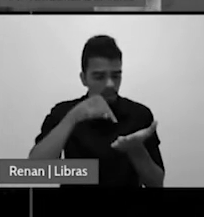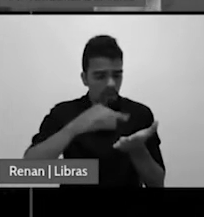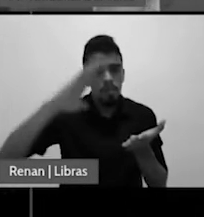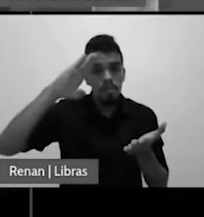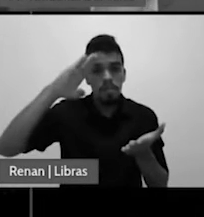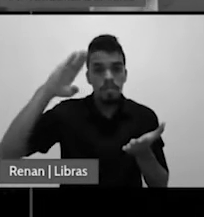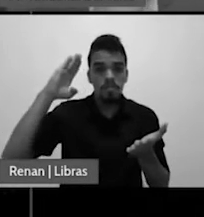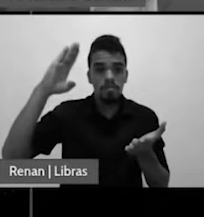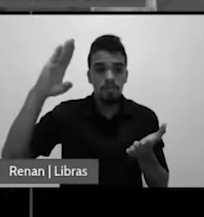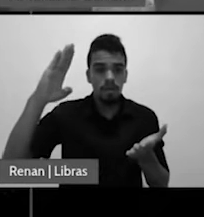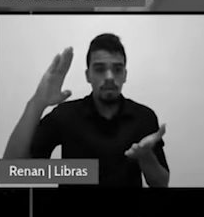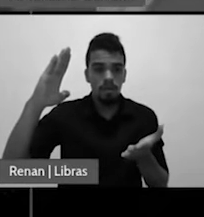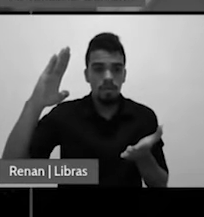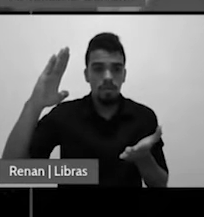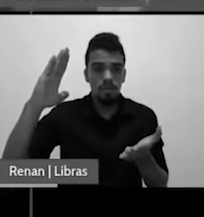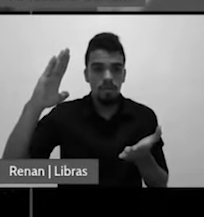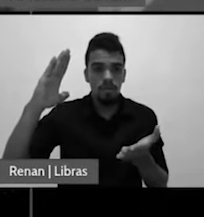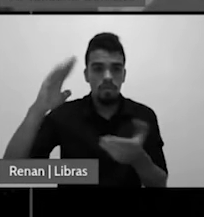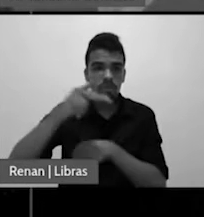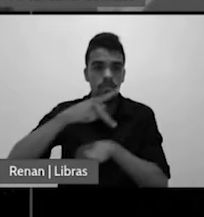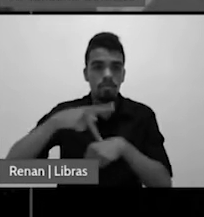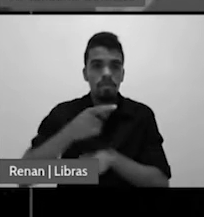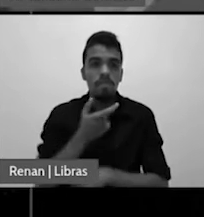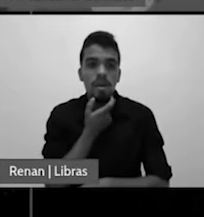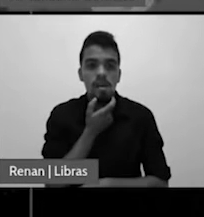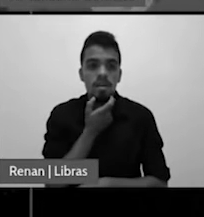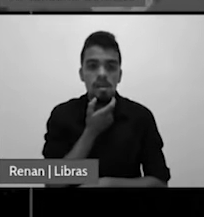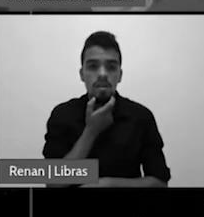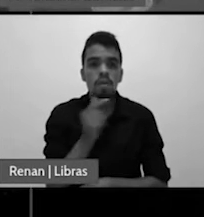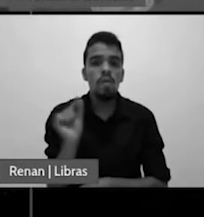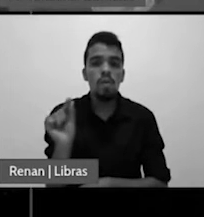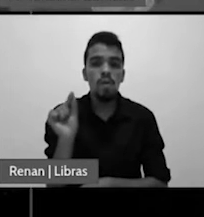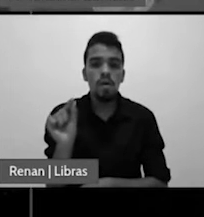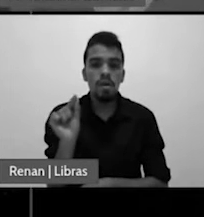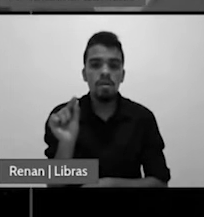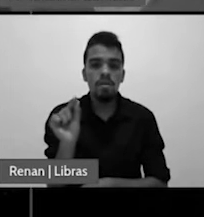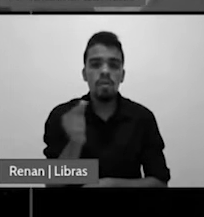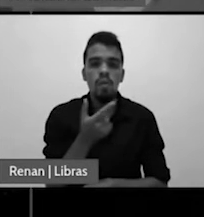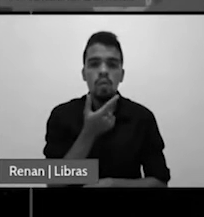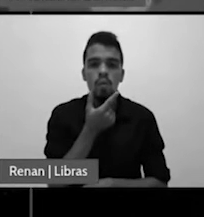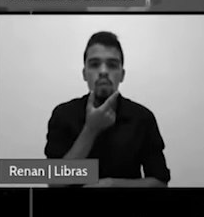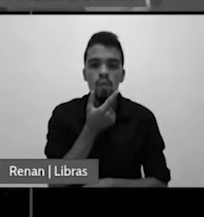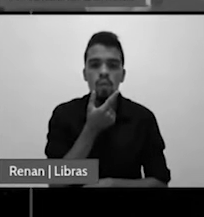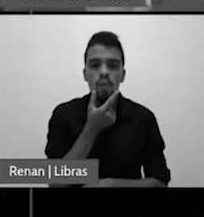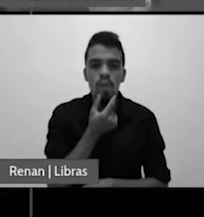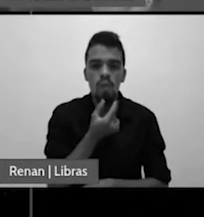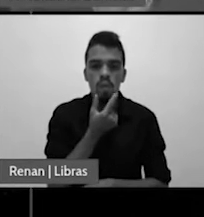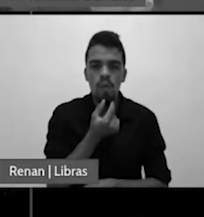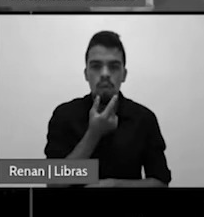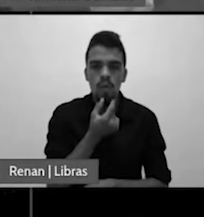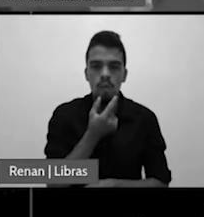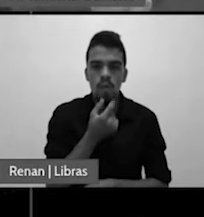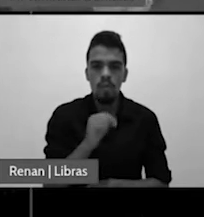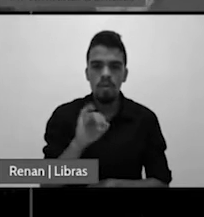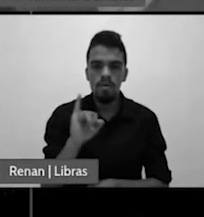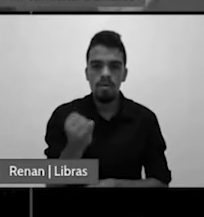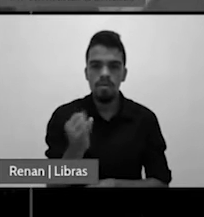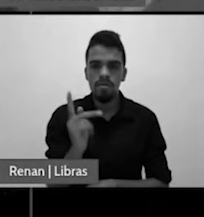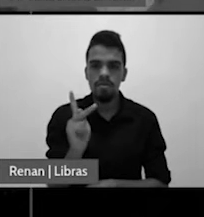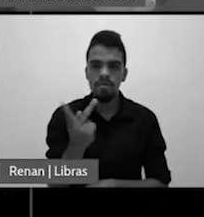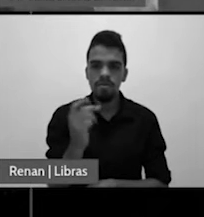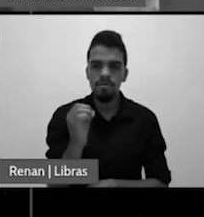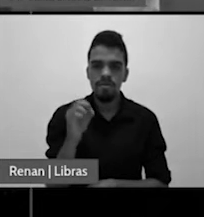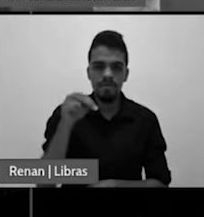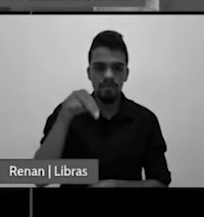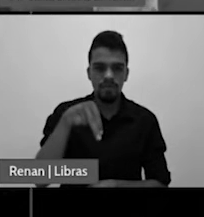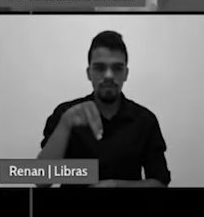ingleses fizeram com esse casal? Olha só. John Trask foi sentenciado a ser chicoteado, ridicularizado, mutilado e condenado